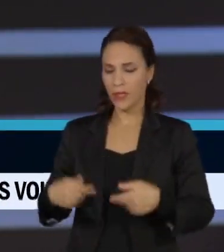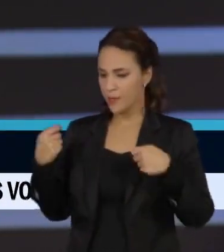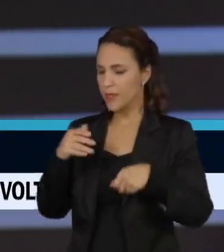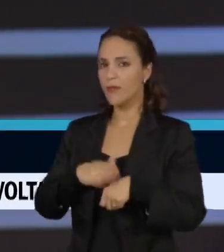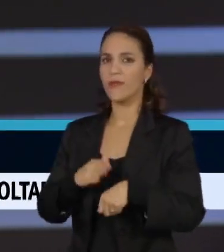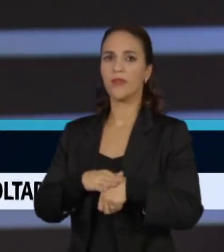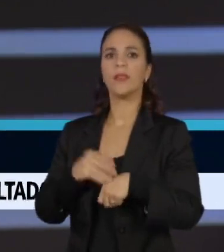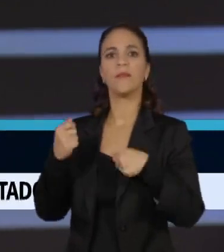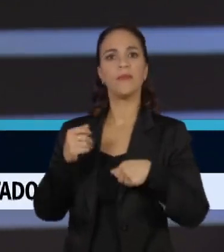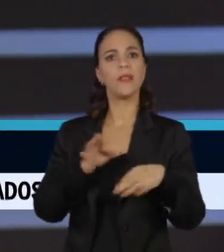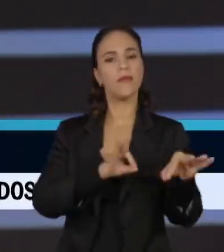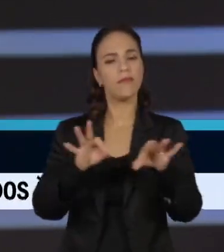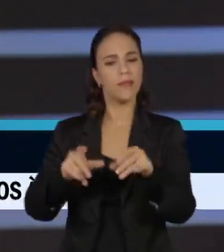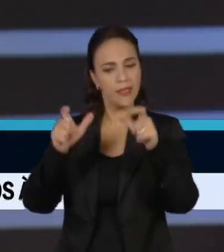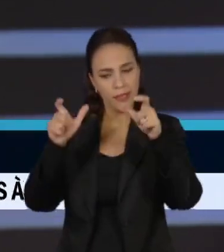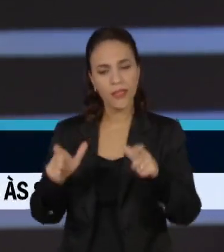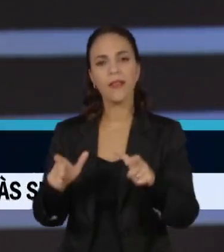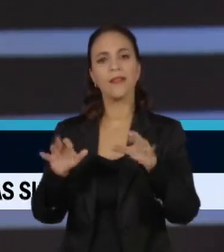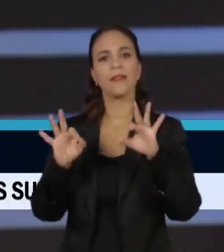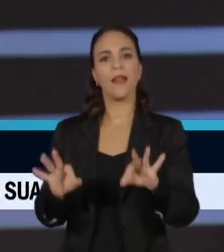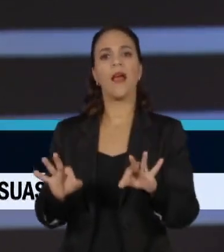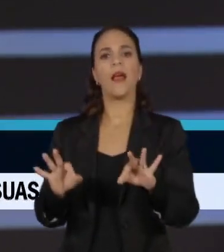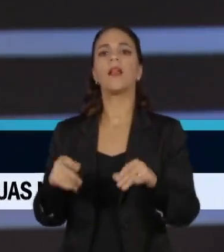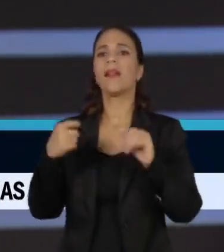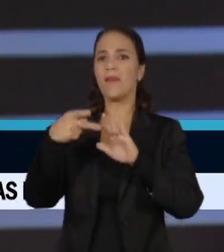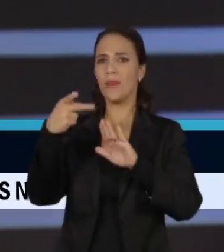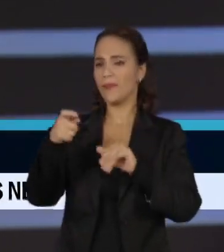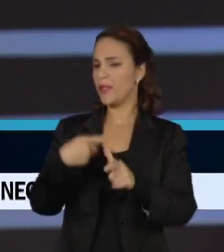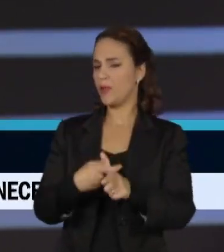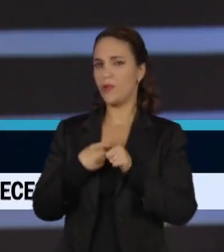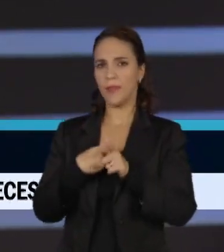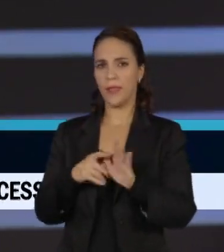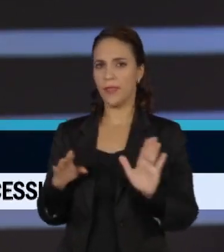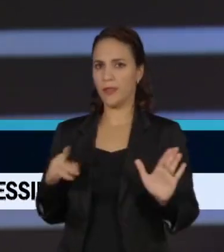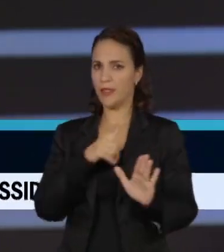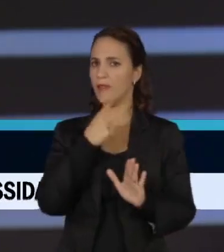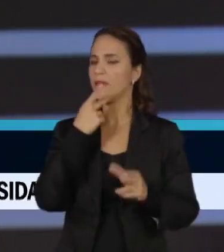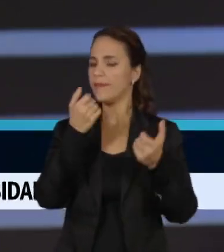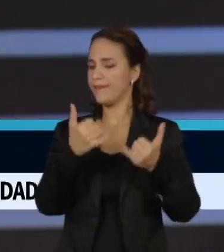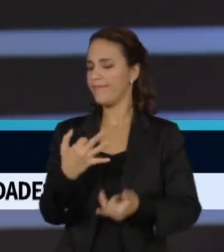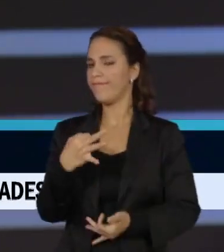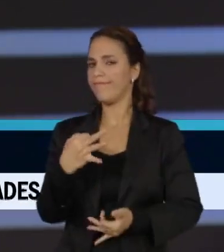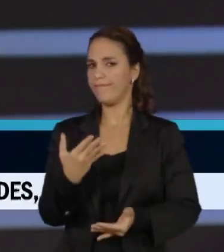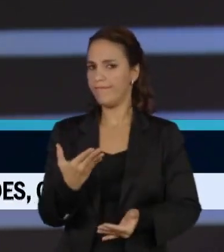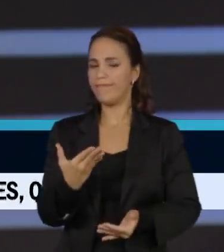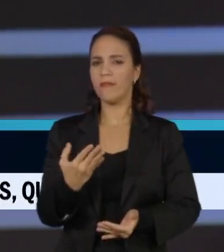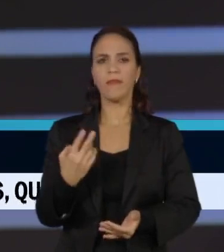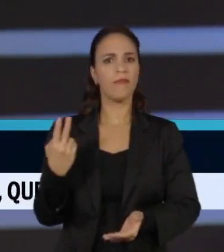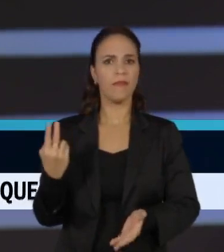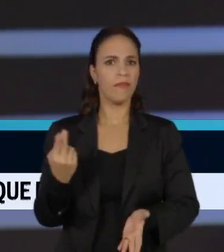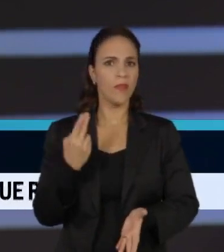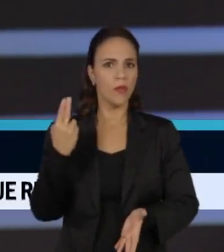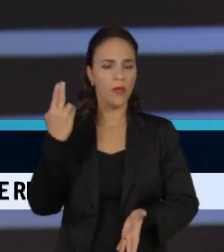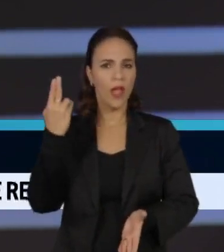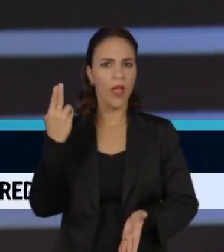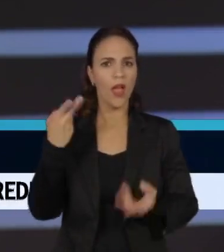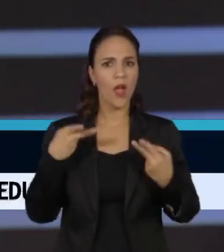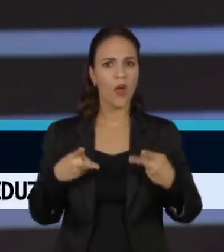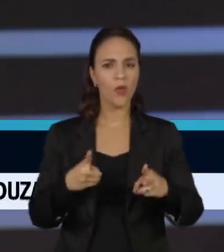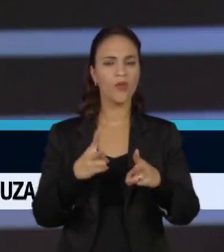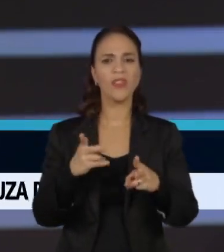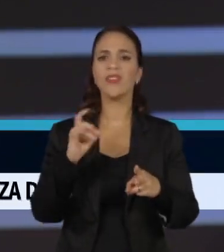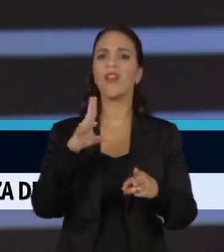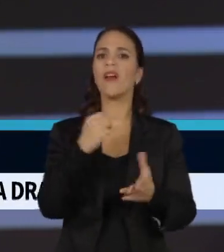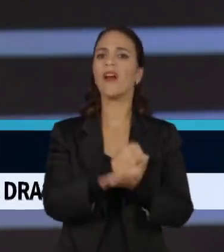tem que regularizar. Essa portaria tem que ser suspensa, o Zé Vicente coloca muito bem. Você não pode continuar com alguma coisa que só um